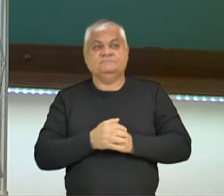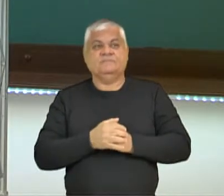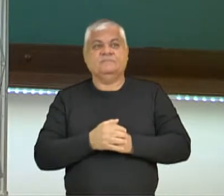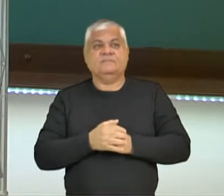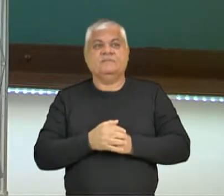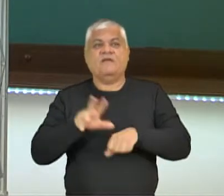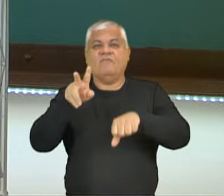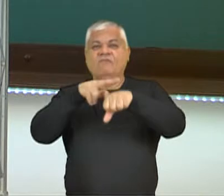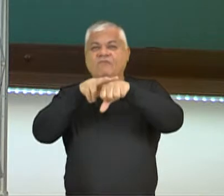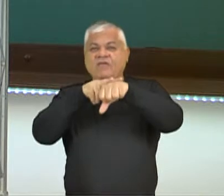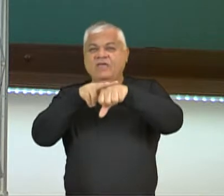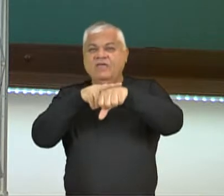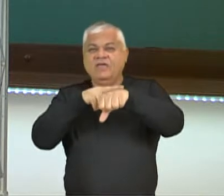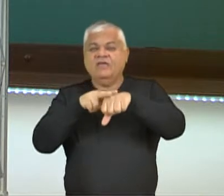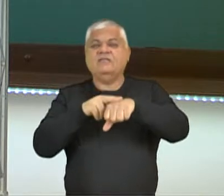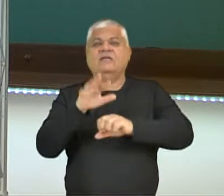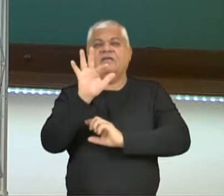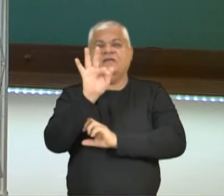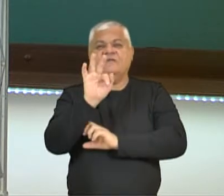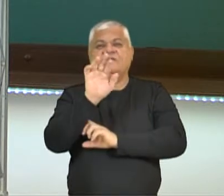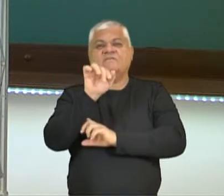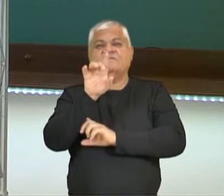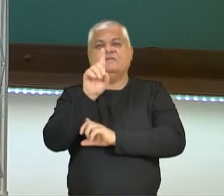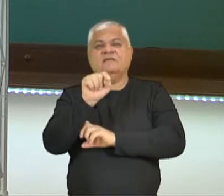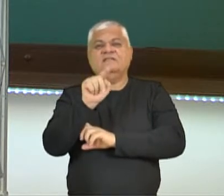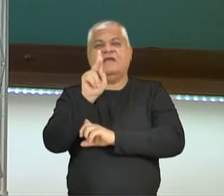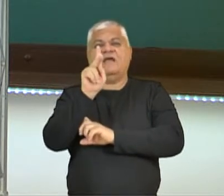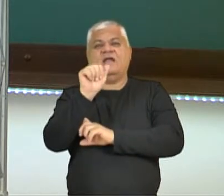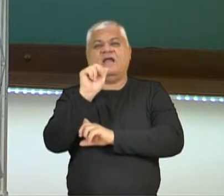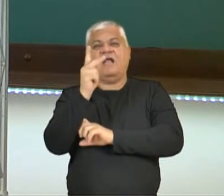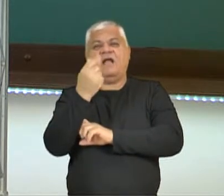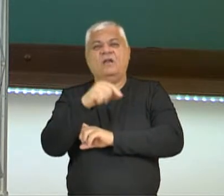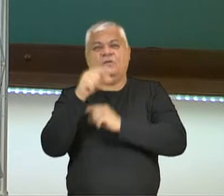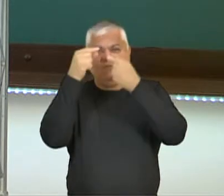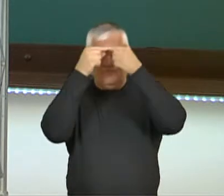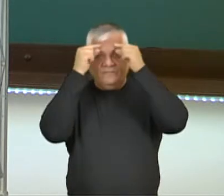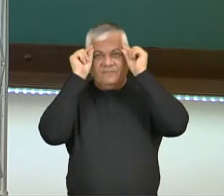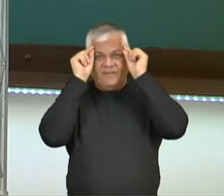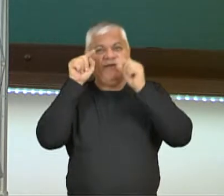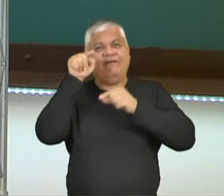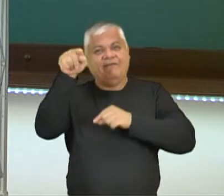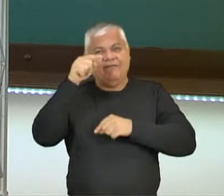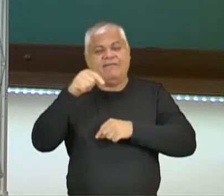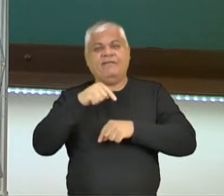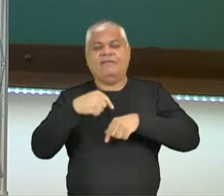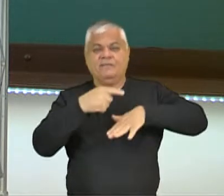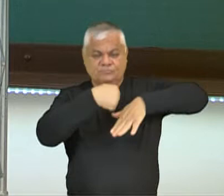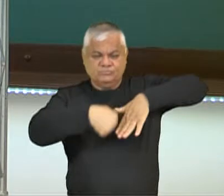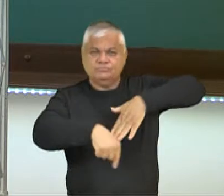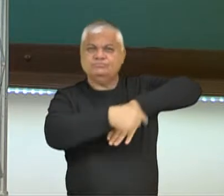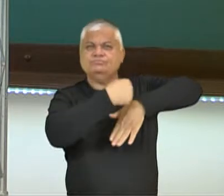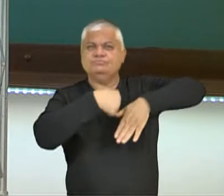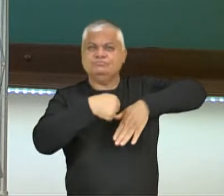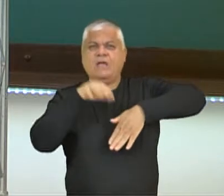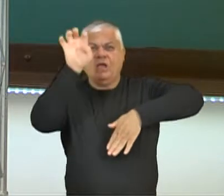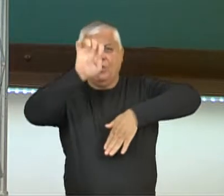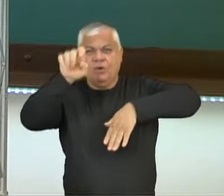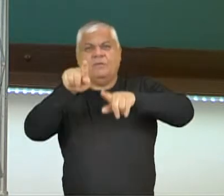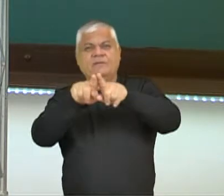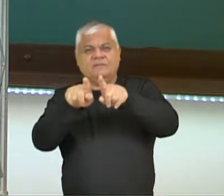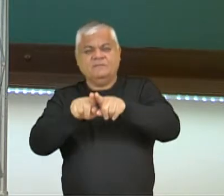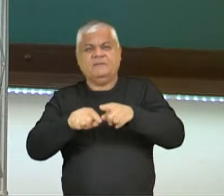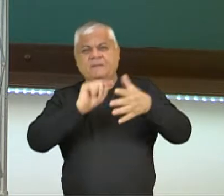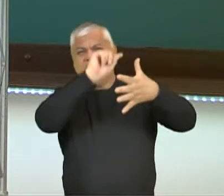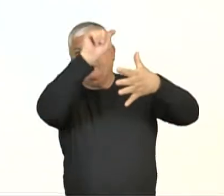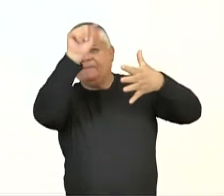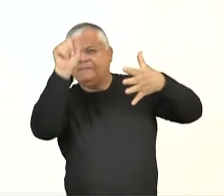verdinha aqui com o fundo verde é a Frida Kahlo, aqui no Brasil, tá vendo? E na América aparece bastante, na Europa também um pouquinho. E por